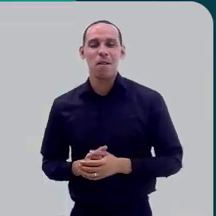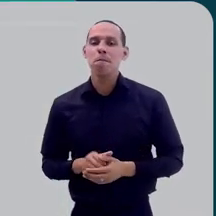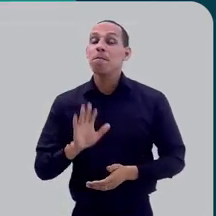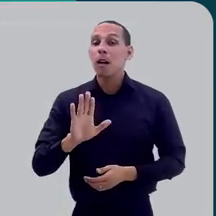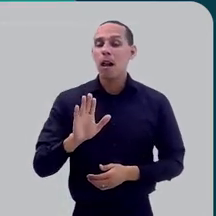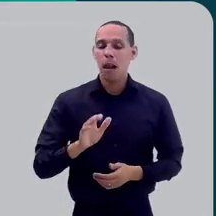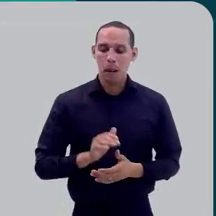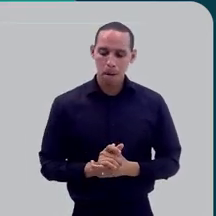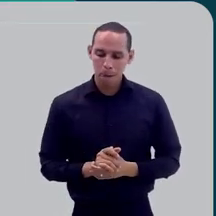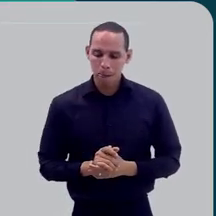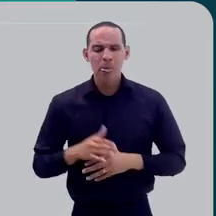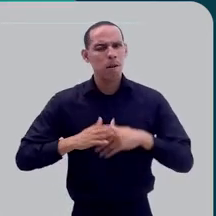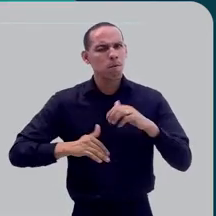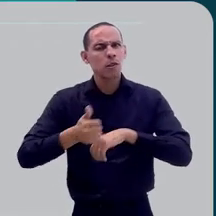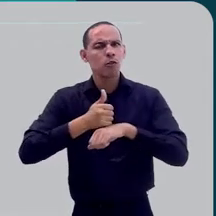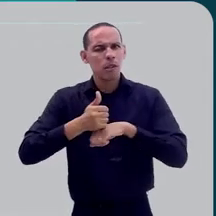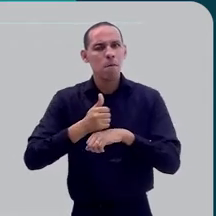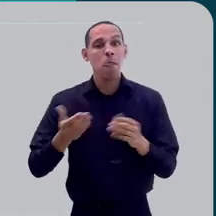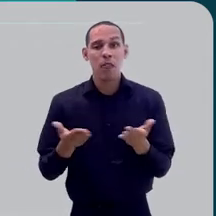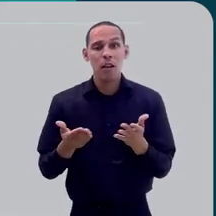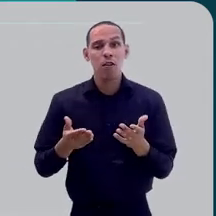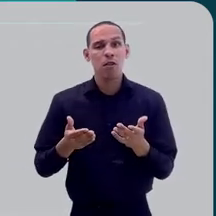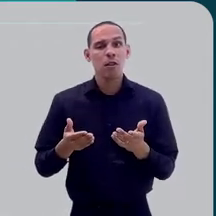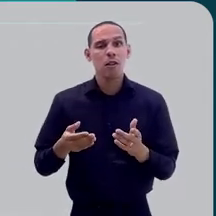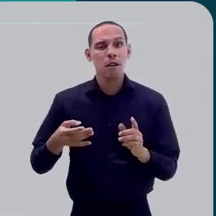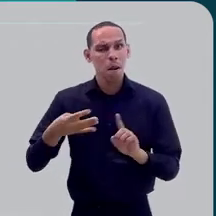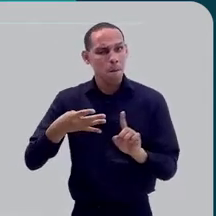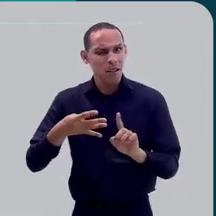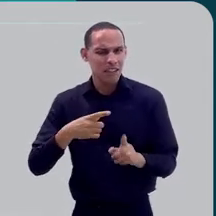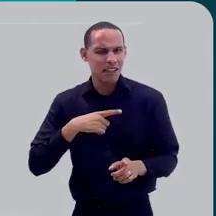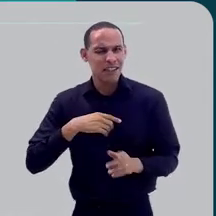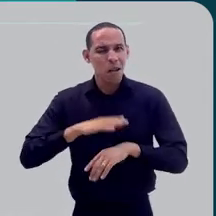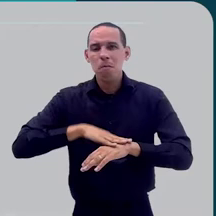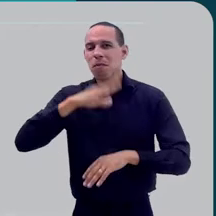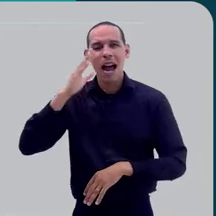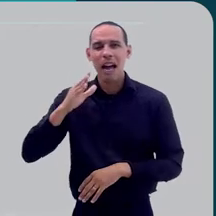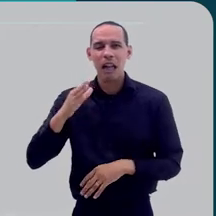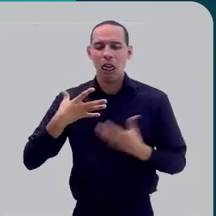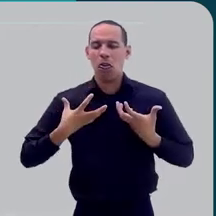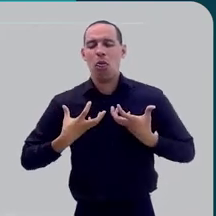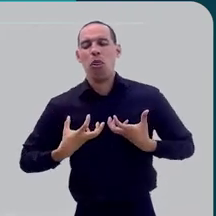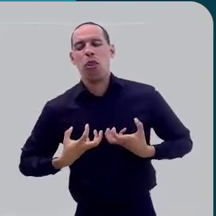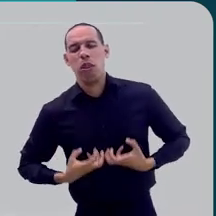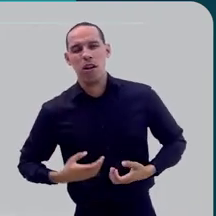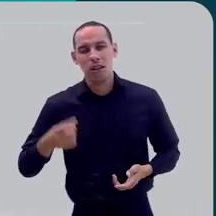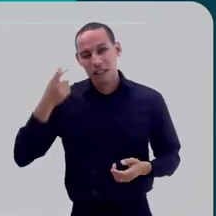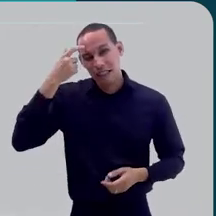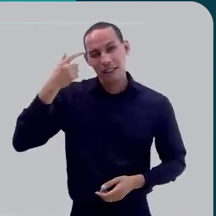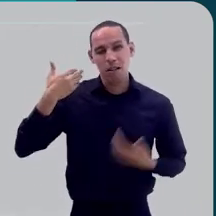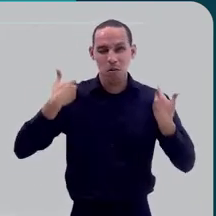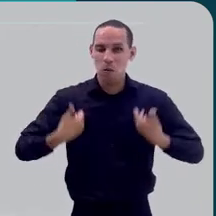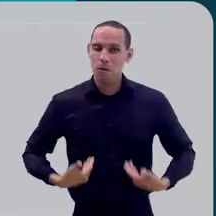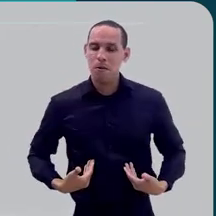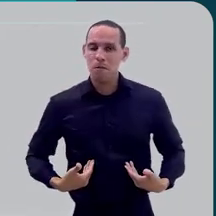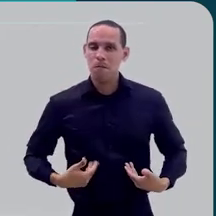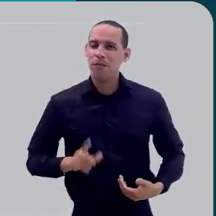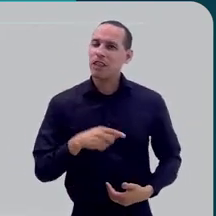né? É. Agora, quais são as profissões que estão mais propensas a isso? A gente falou aqui de